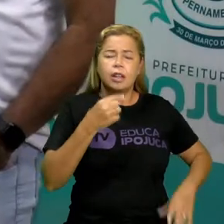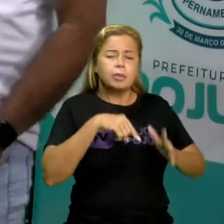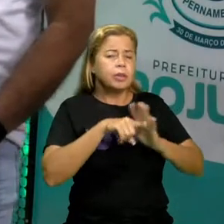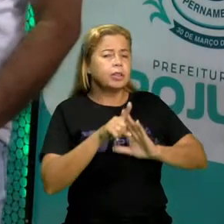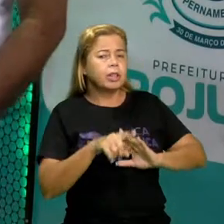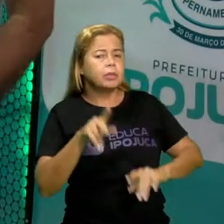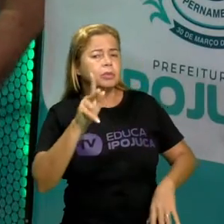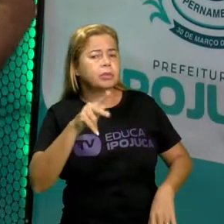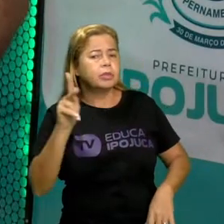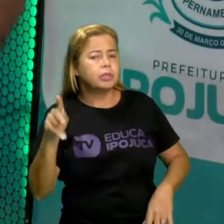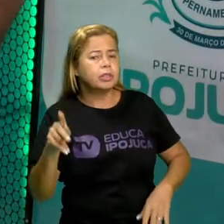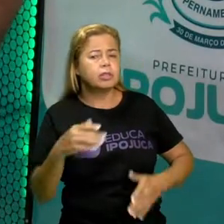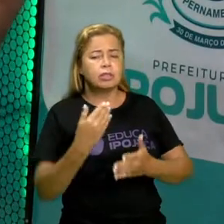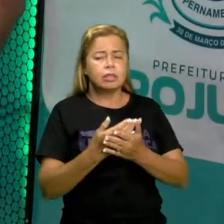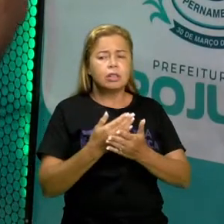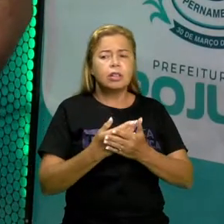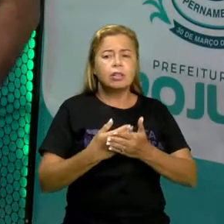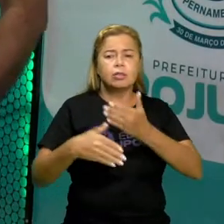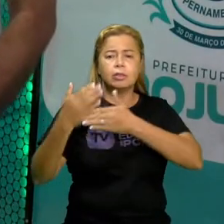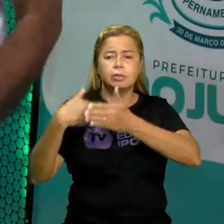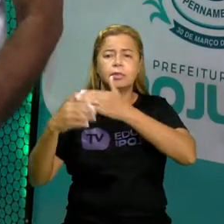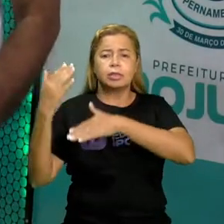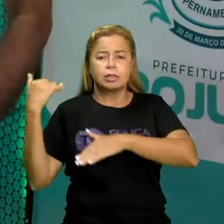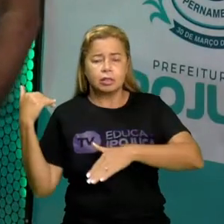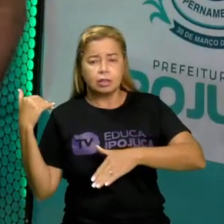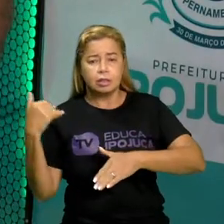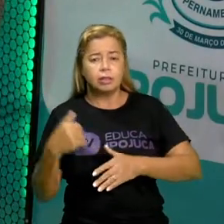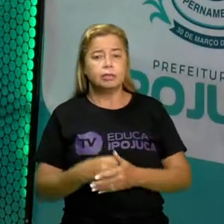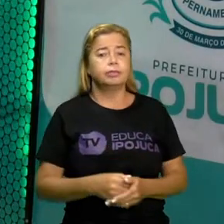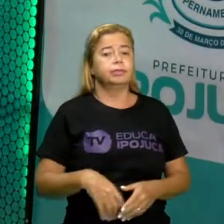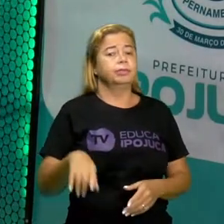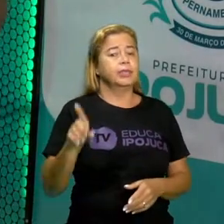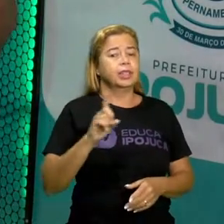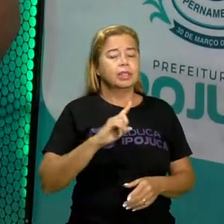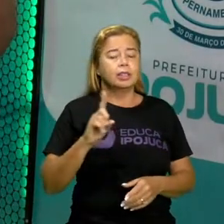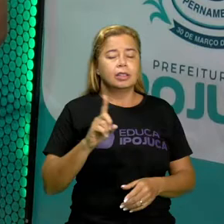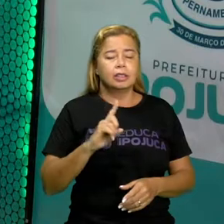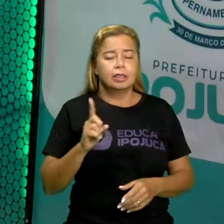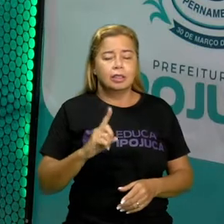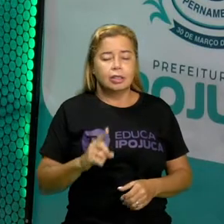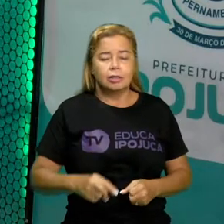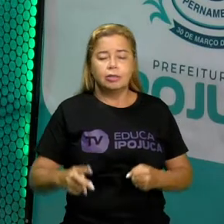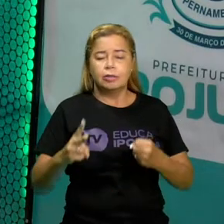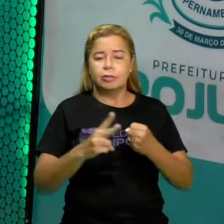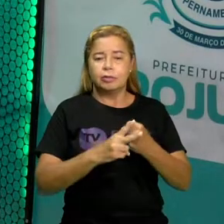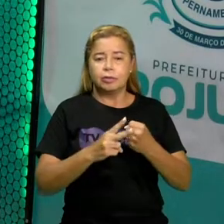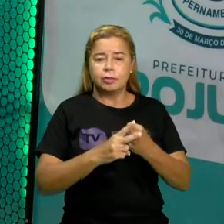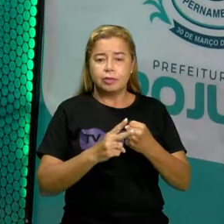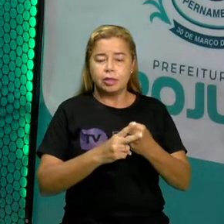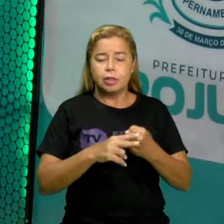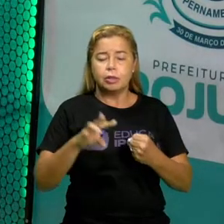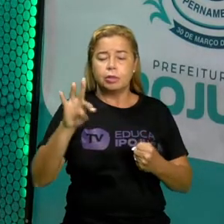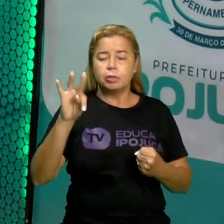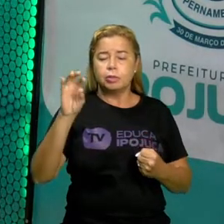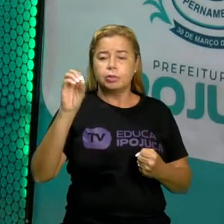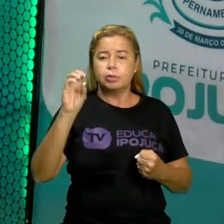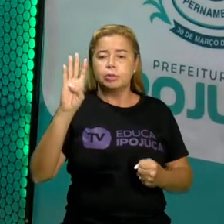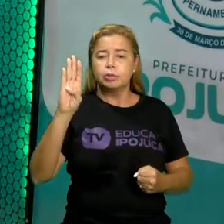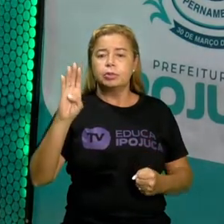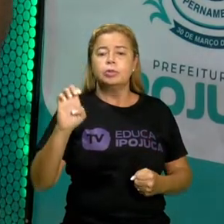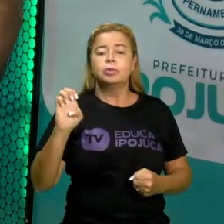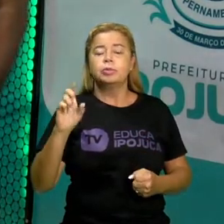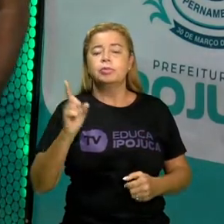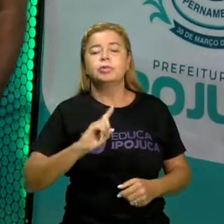Esses pronomes aqui, eles não pertencem ao verbo to be, não, certo? Nós utilizamos esses pronomes para